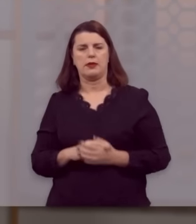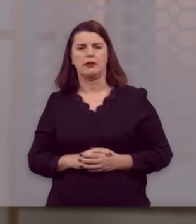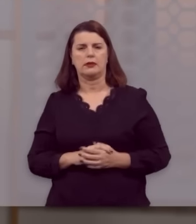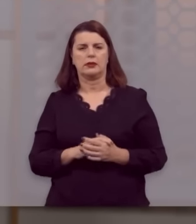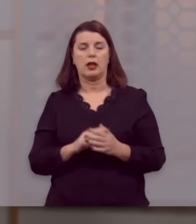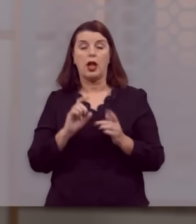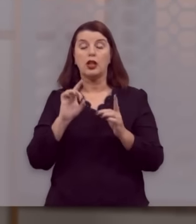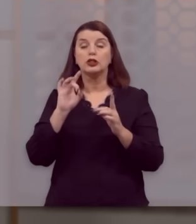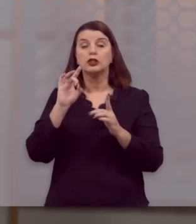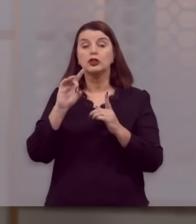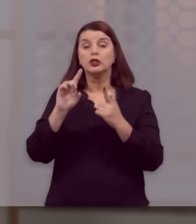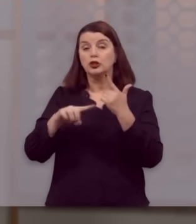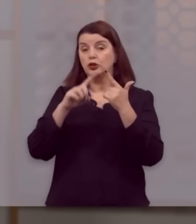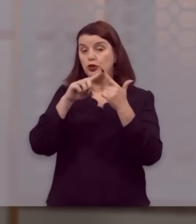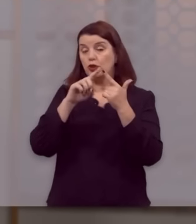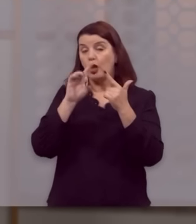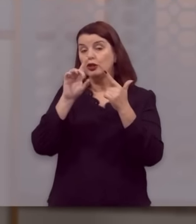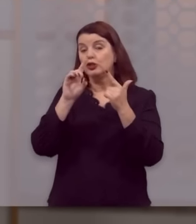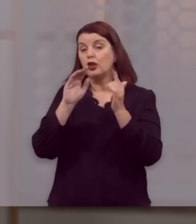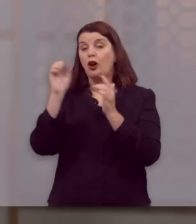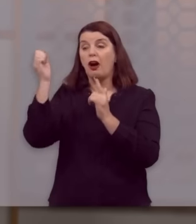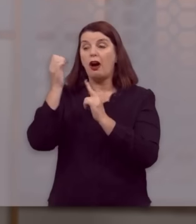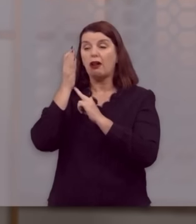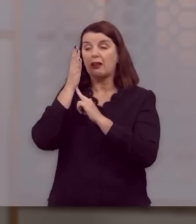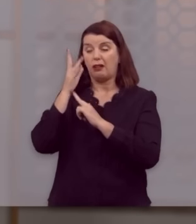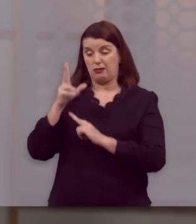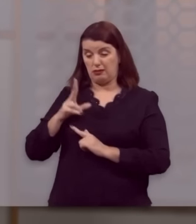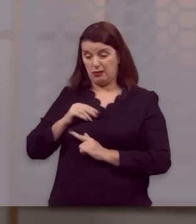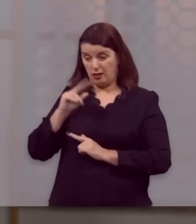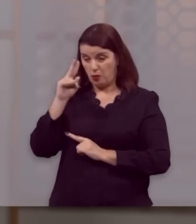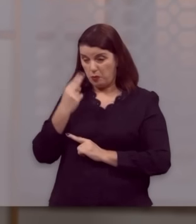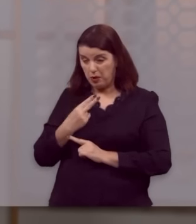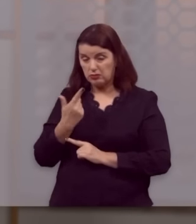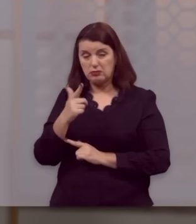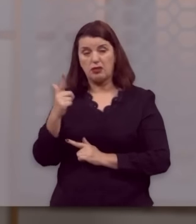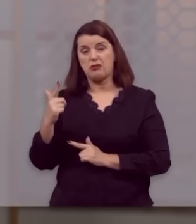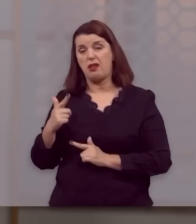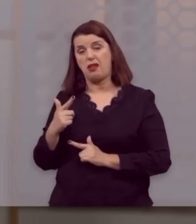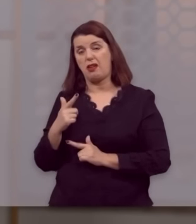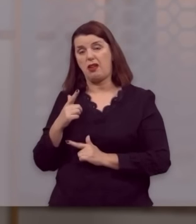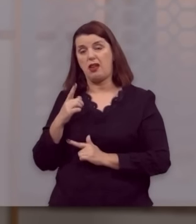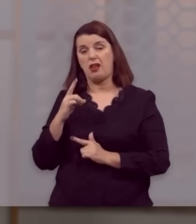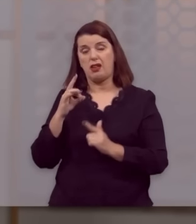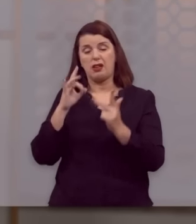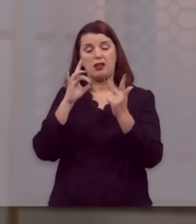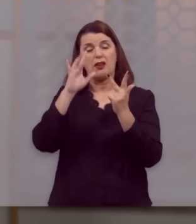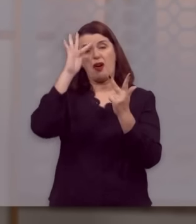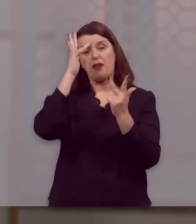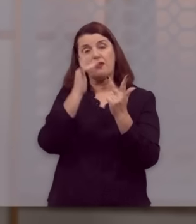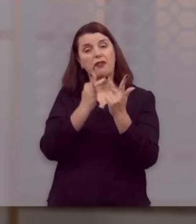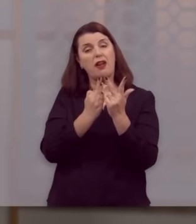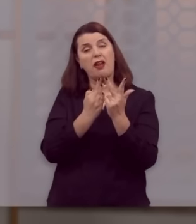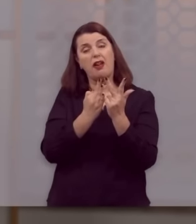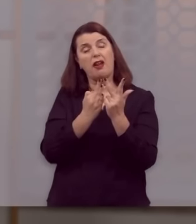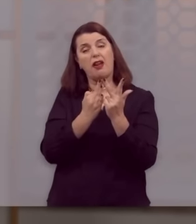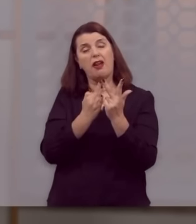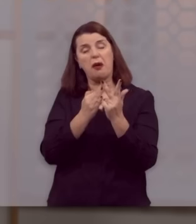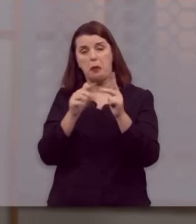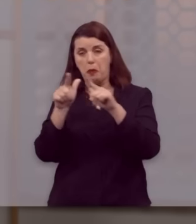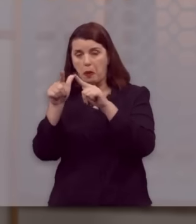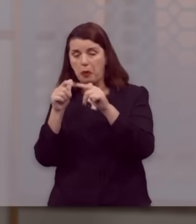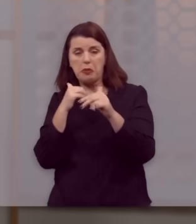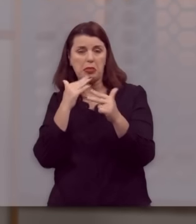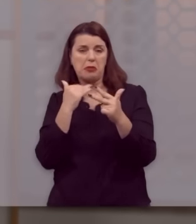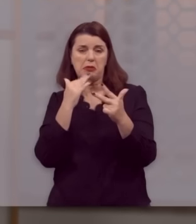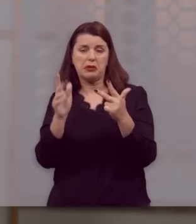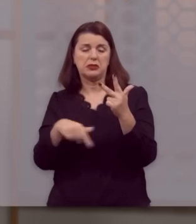É só a graça. Não tem mérito humano nenhum. É só a fé e não as obras.